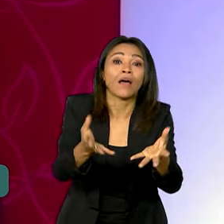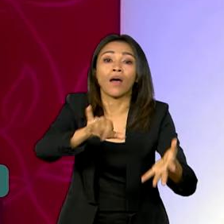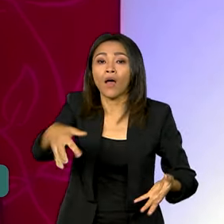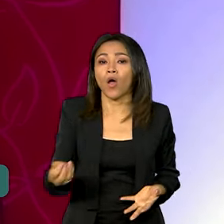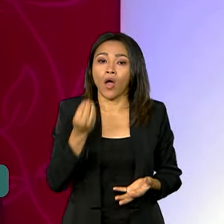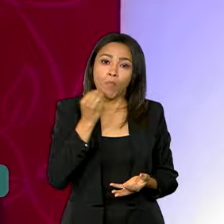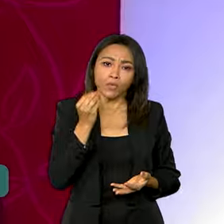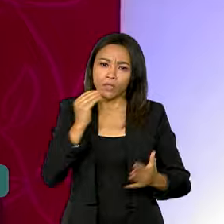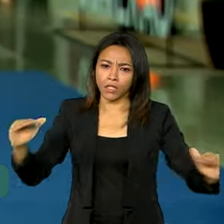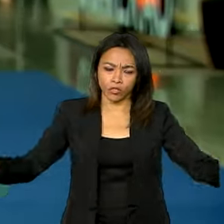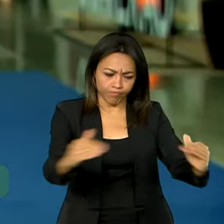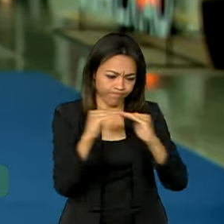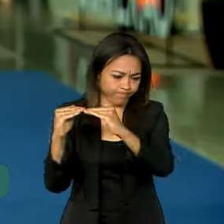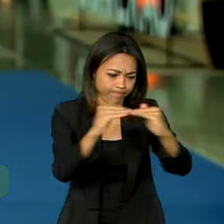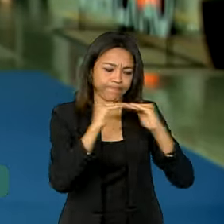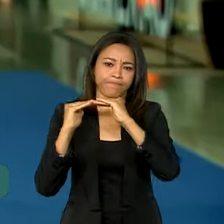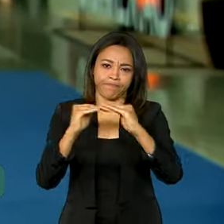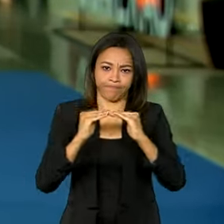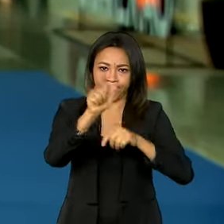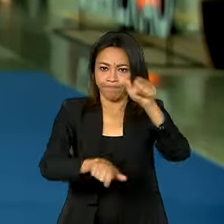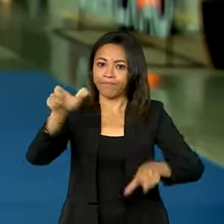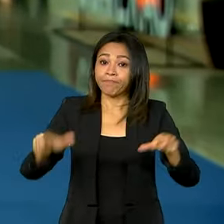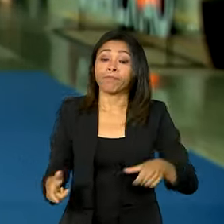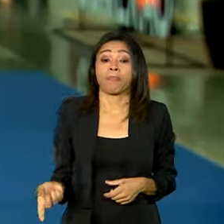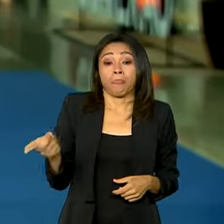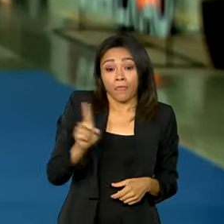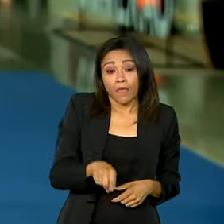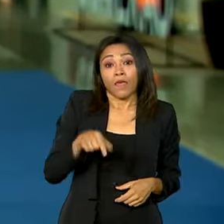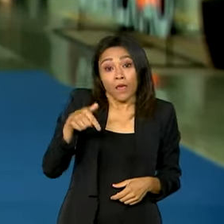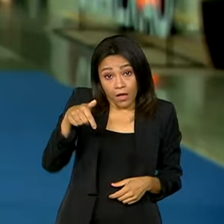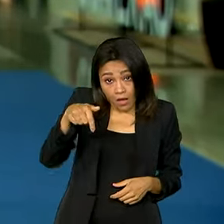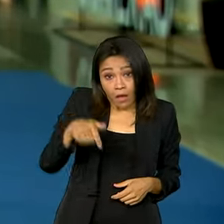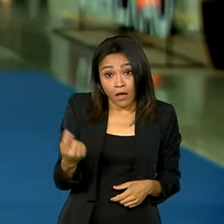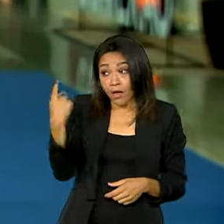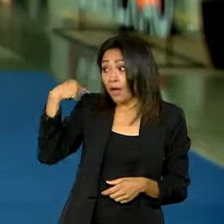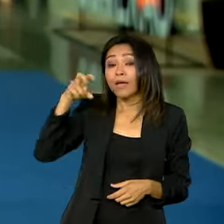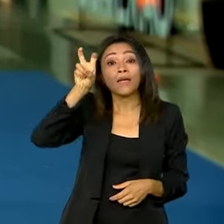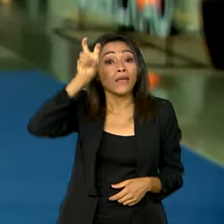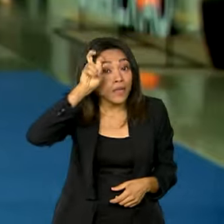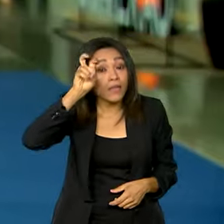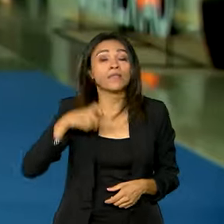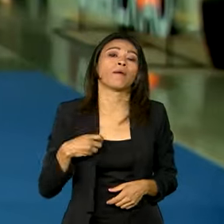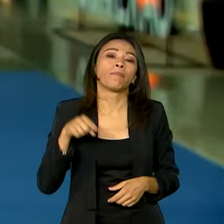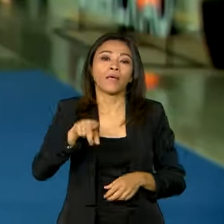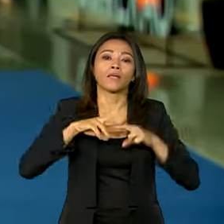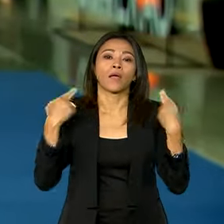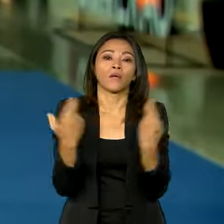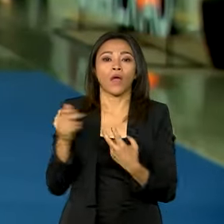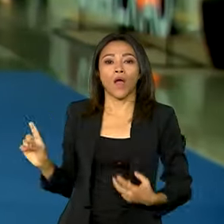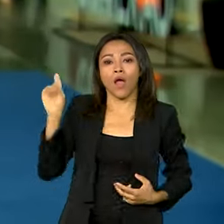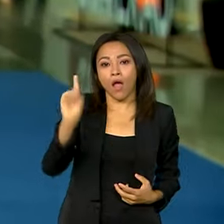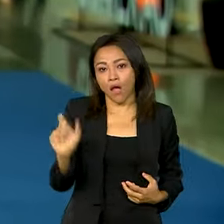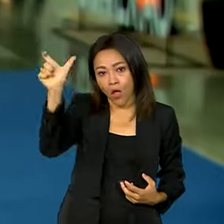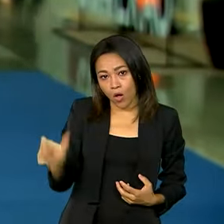da equidade. Ainda nesta quinta-feira, após a reunião global da educação, o ministro da Educação apresentou